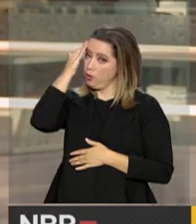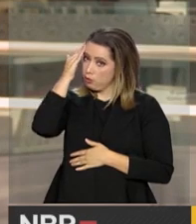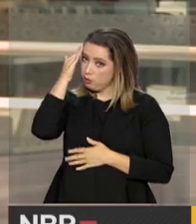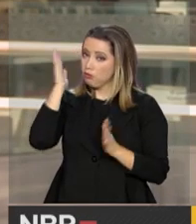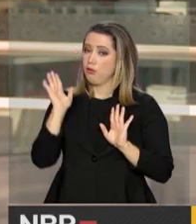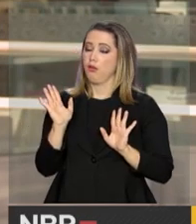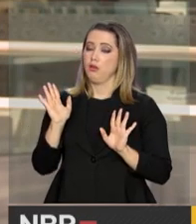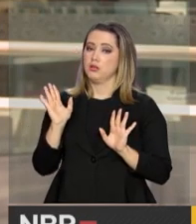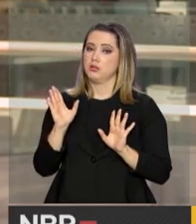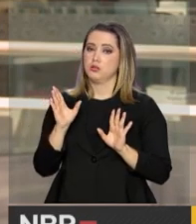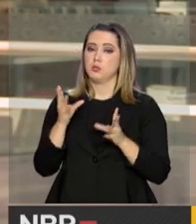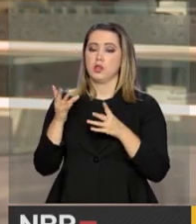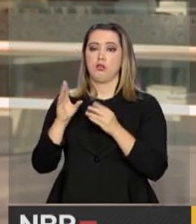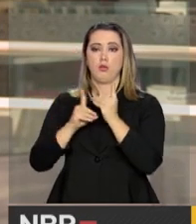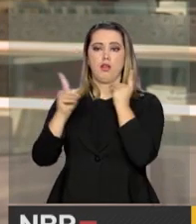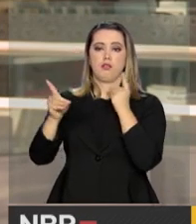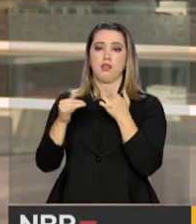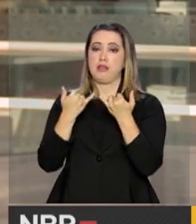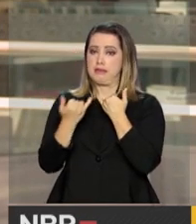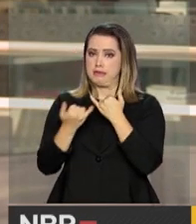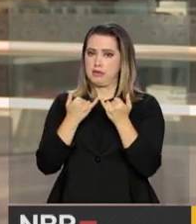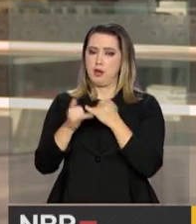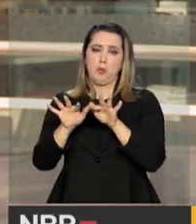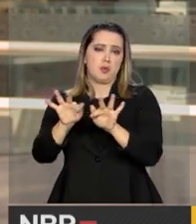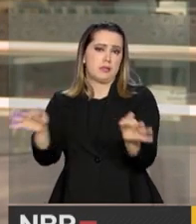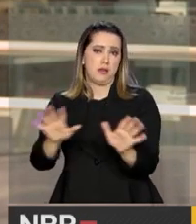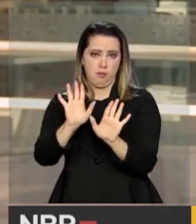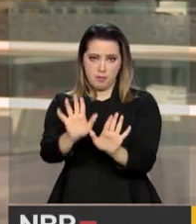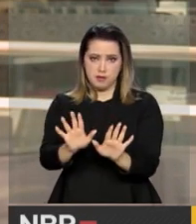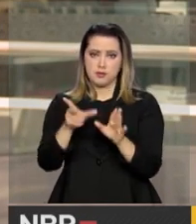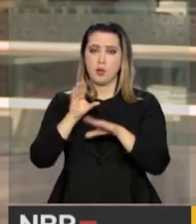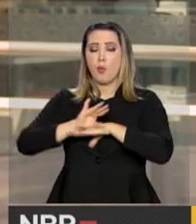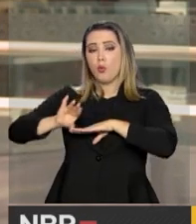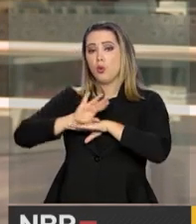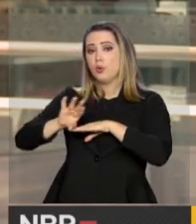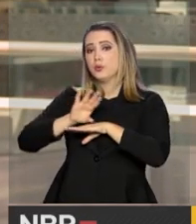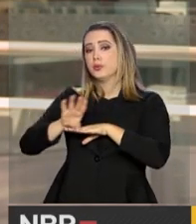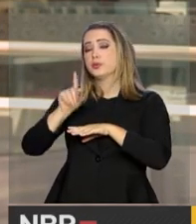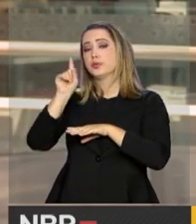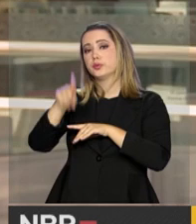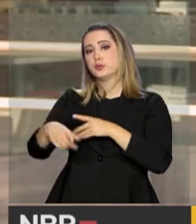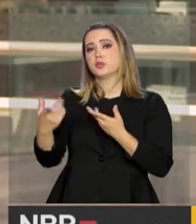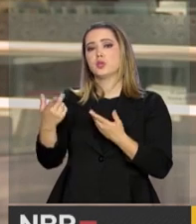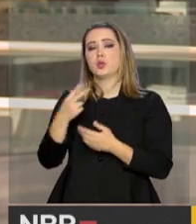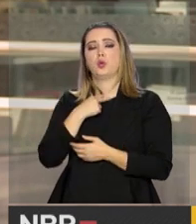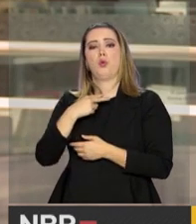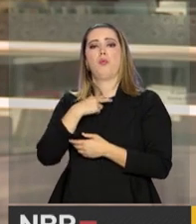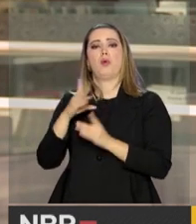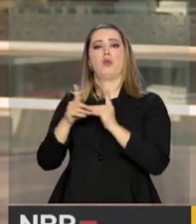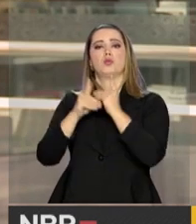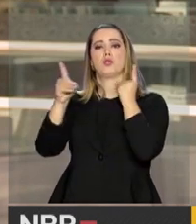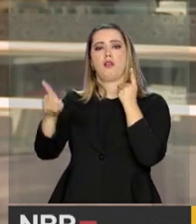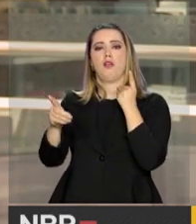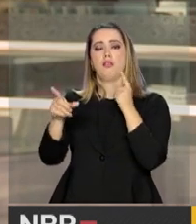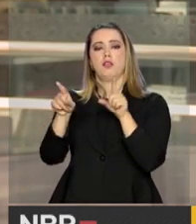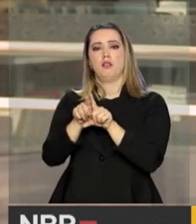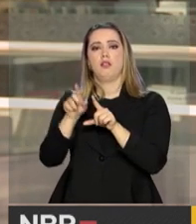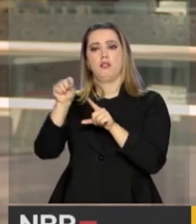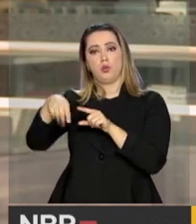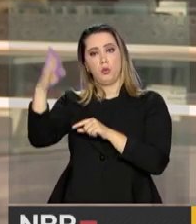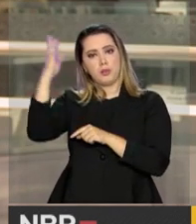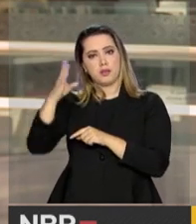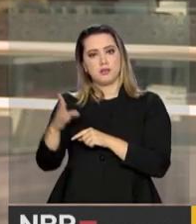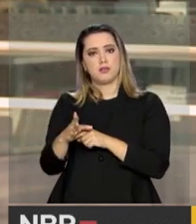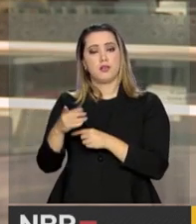feitas à distância. Então, vou pegar um exemplo bem simples de um curso que não é ofertado ainda no Brasil, que é um curso de